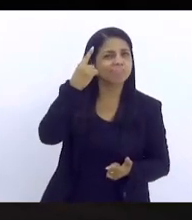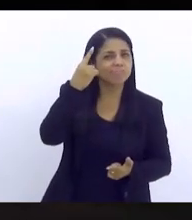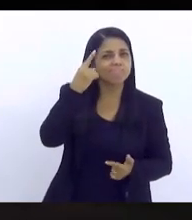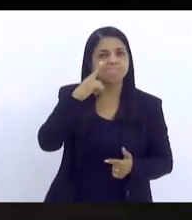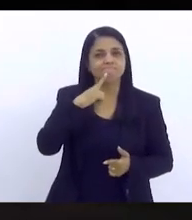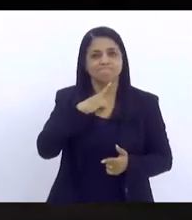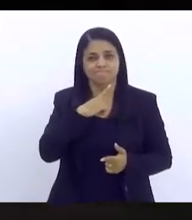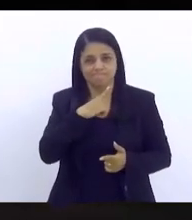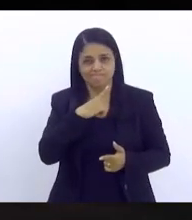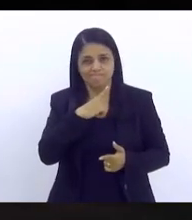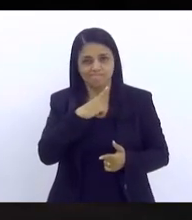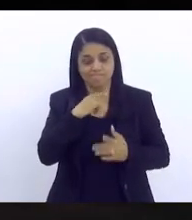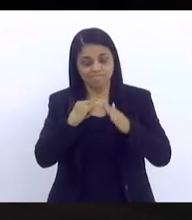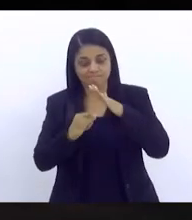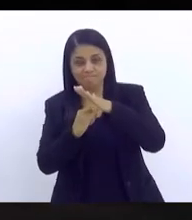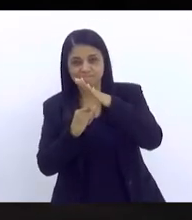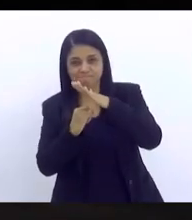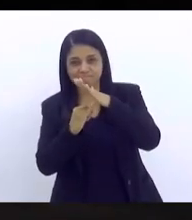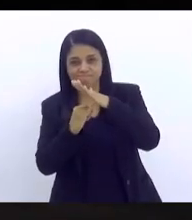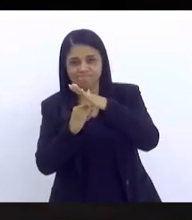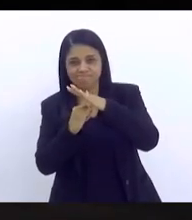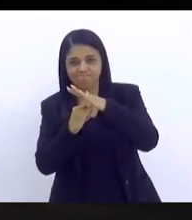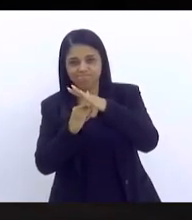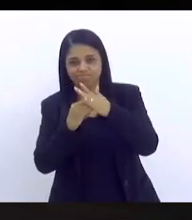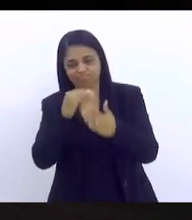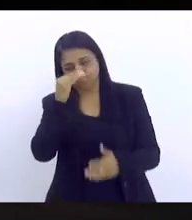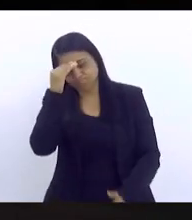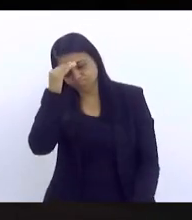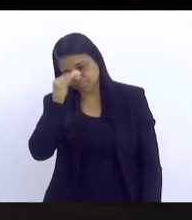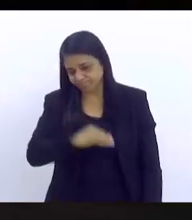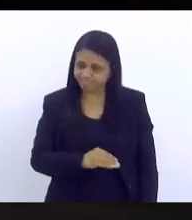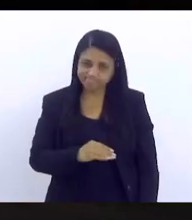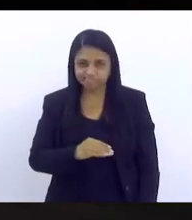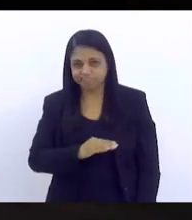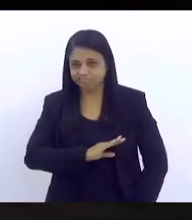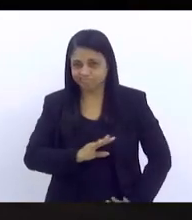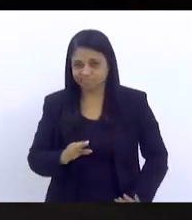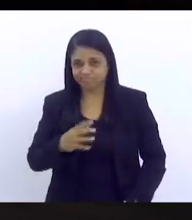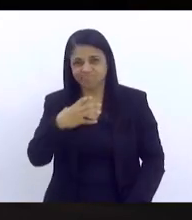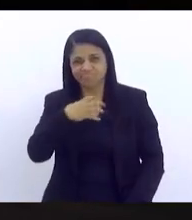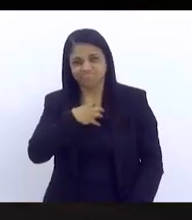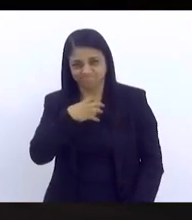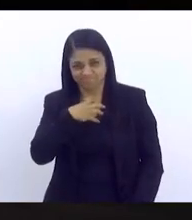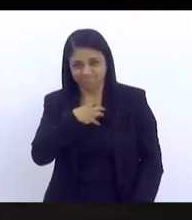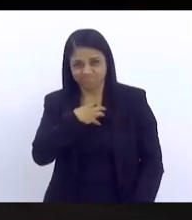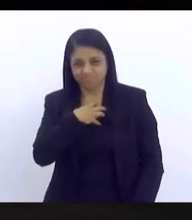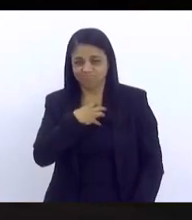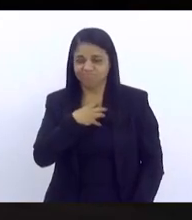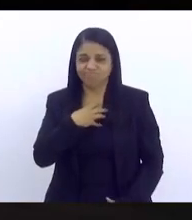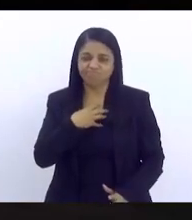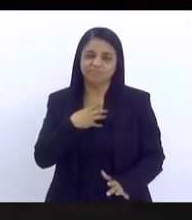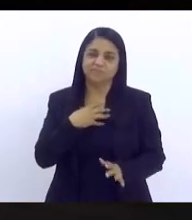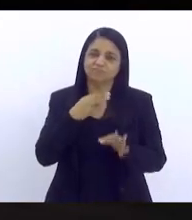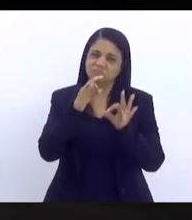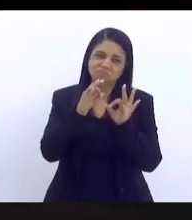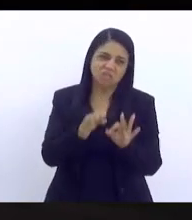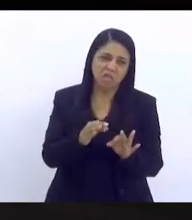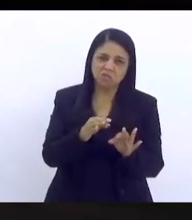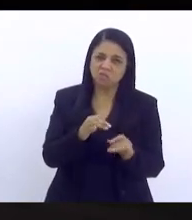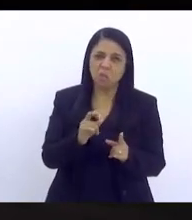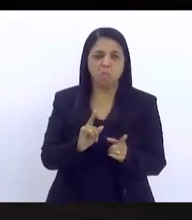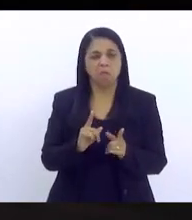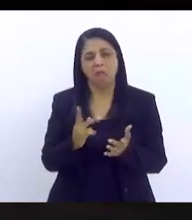é que as instituições fracassaram. A ideia que a gente tem é de fracasso, que não deu certo isso, que não deu